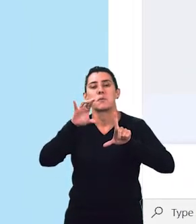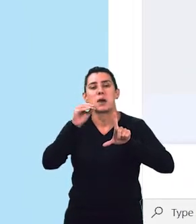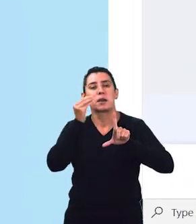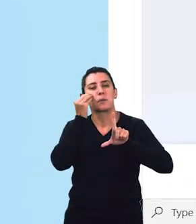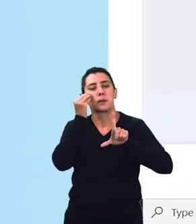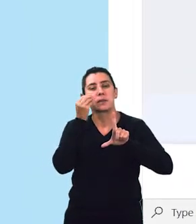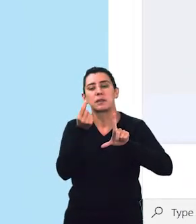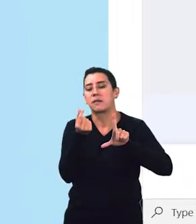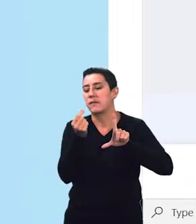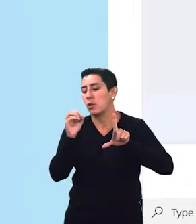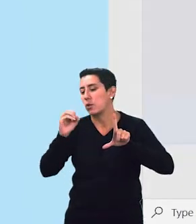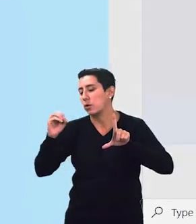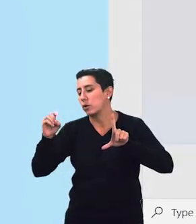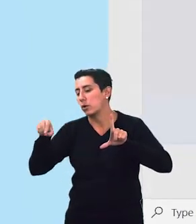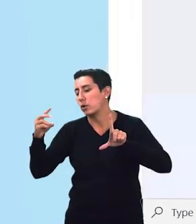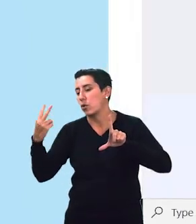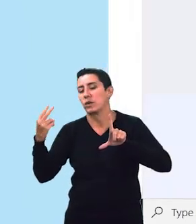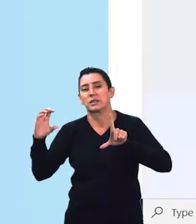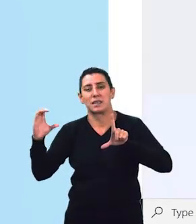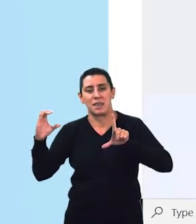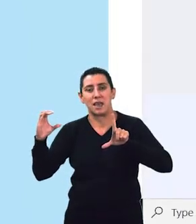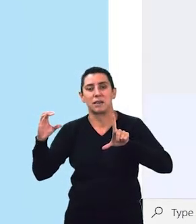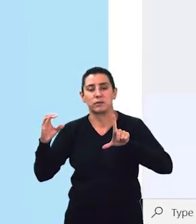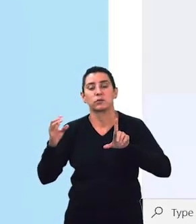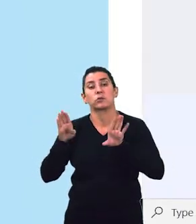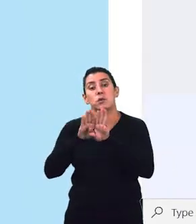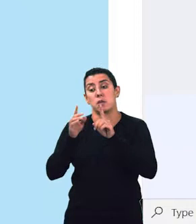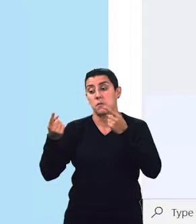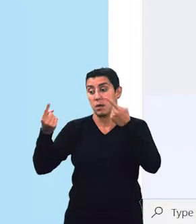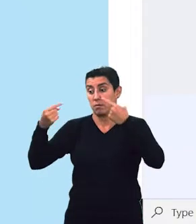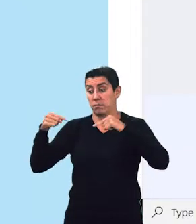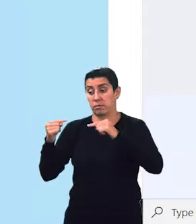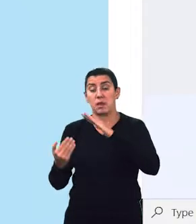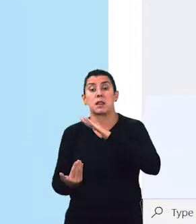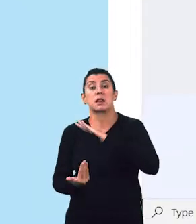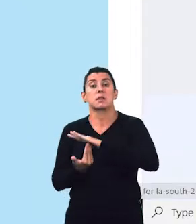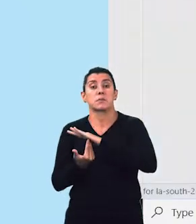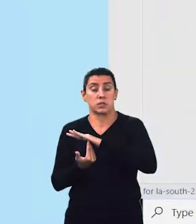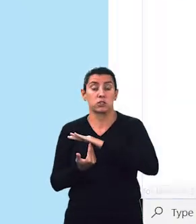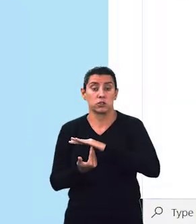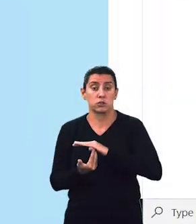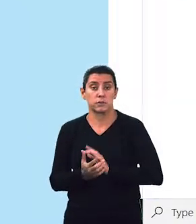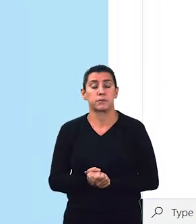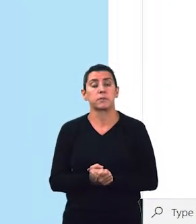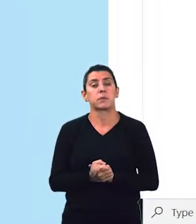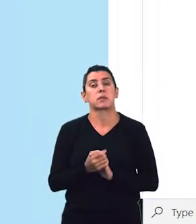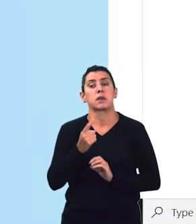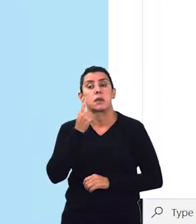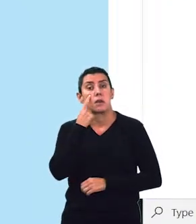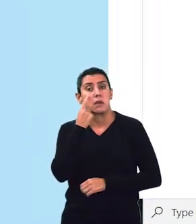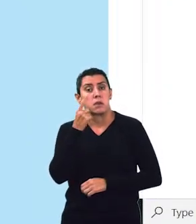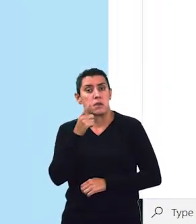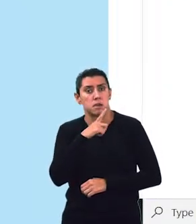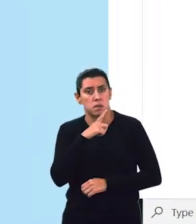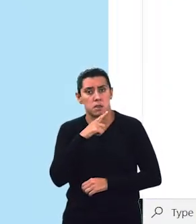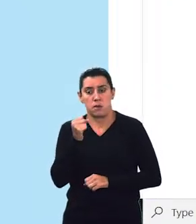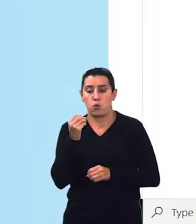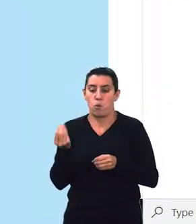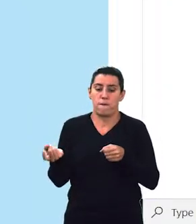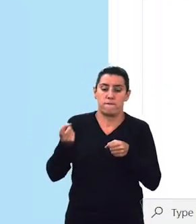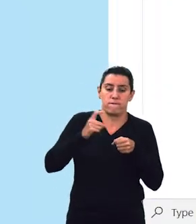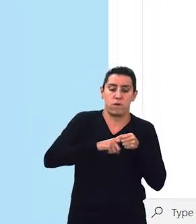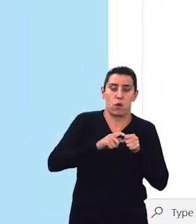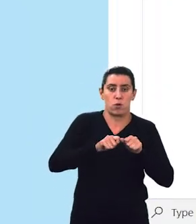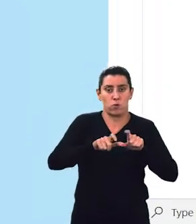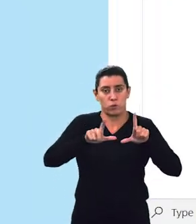centavos, está ali. E o Submit. Depois, apenas precisamos voltar para a tela inicial e o